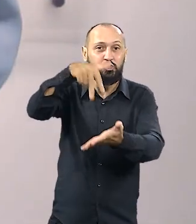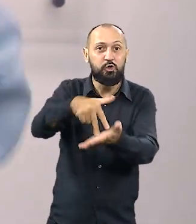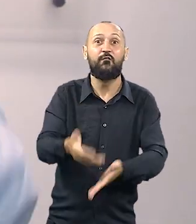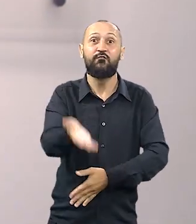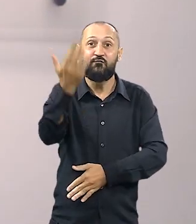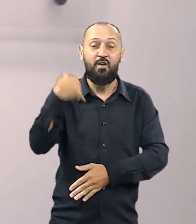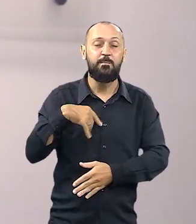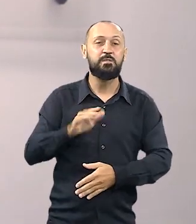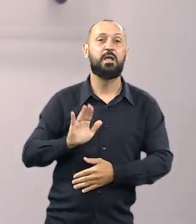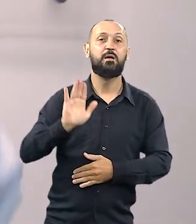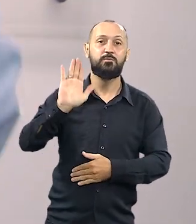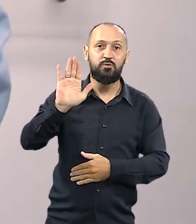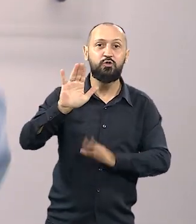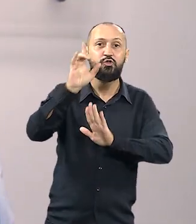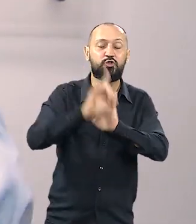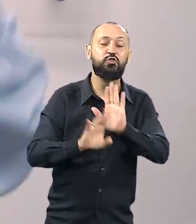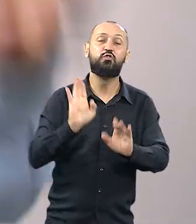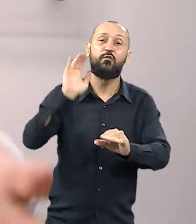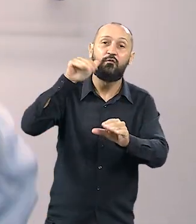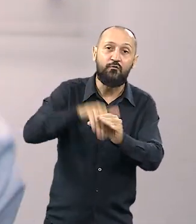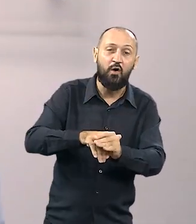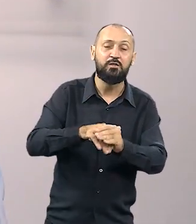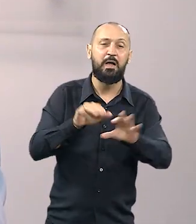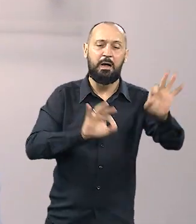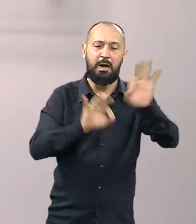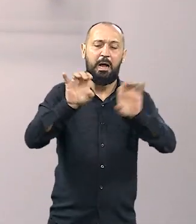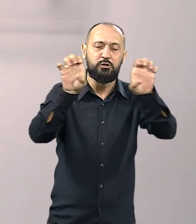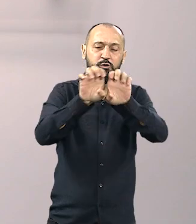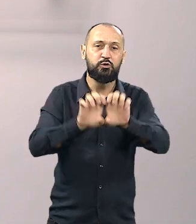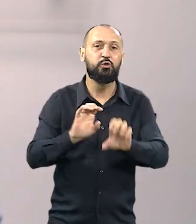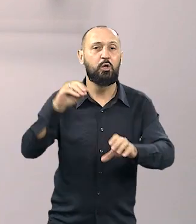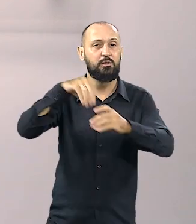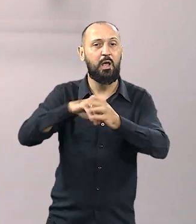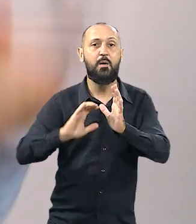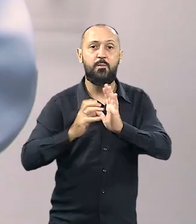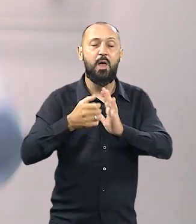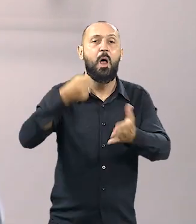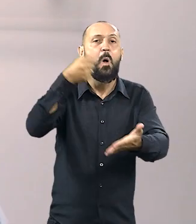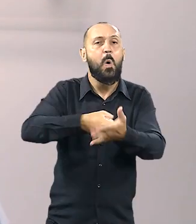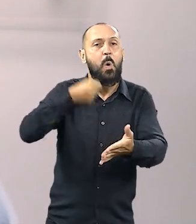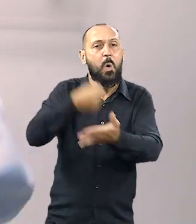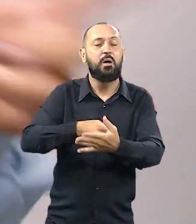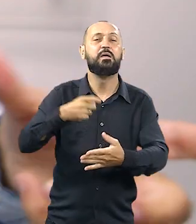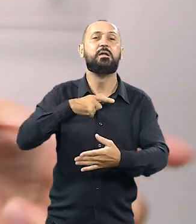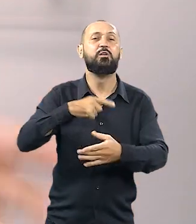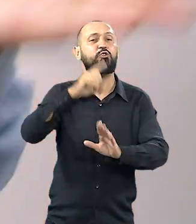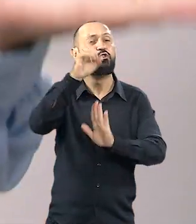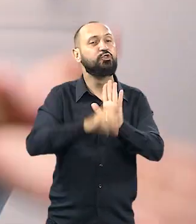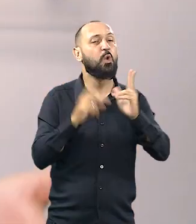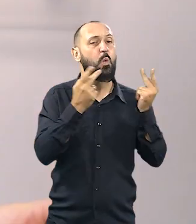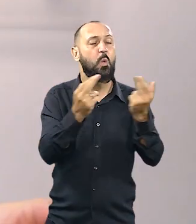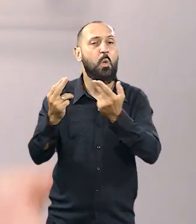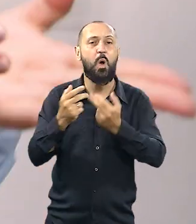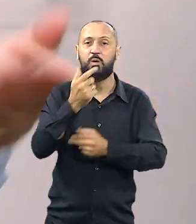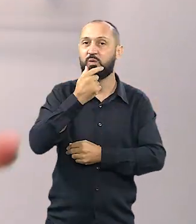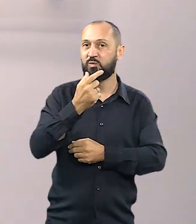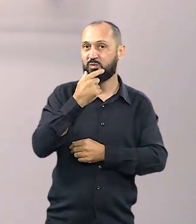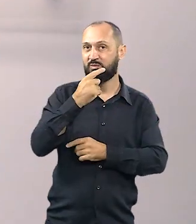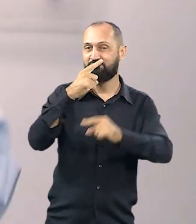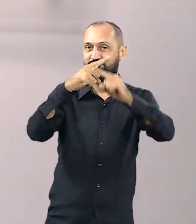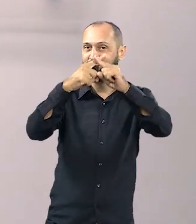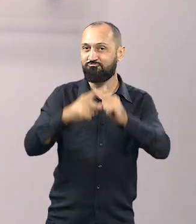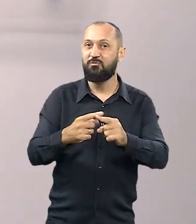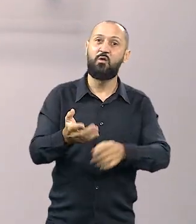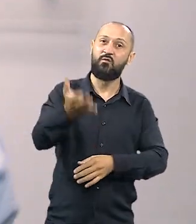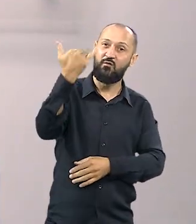Vamos ser candidatas com o direito a voto, com o direito a estrutura dentro dos partidos, exigir que nós tenhamos os mesmos direitos que os